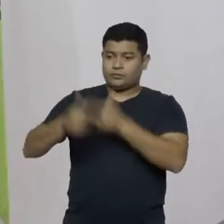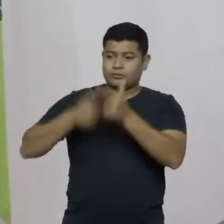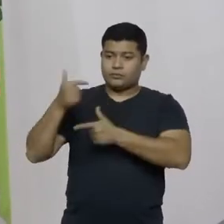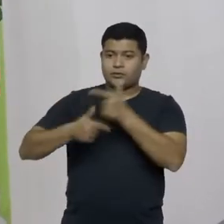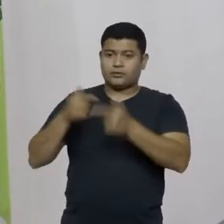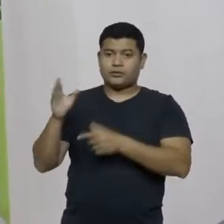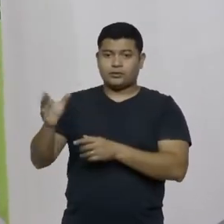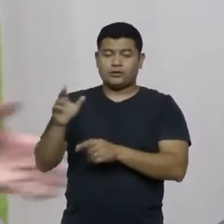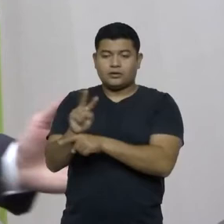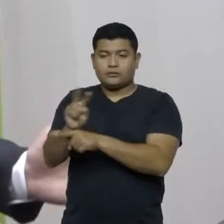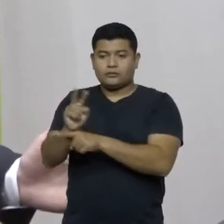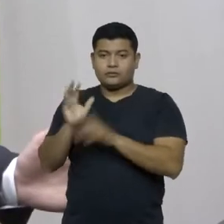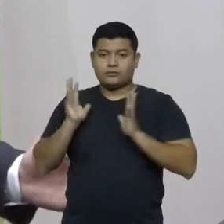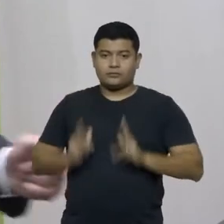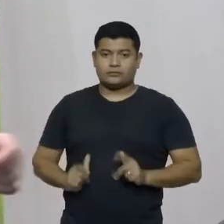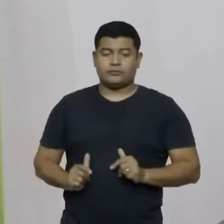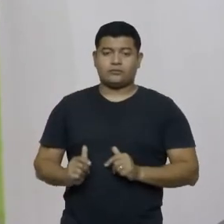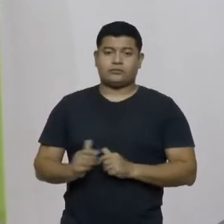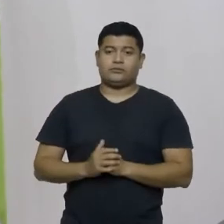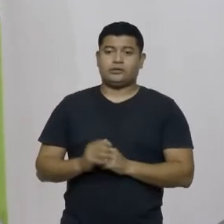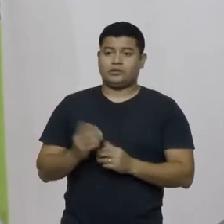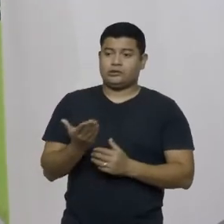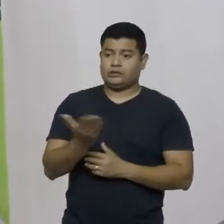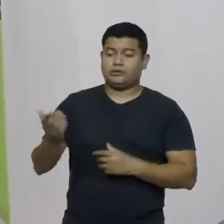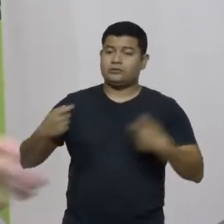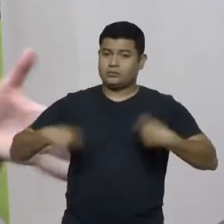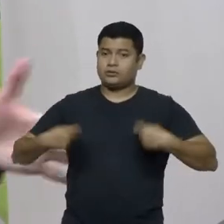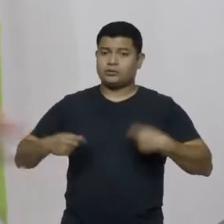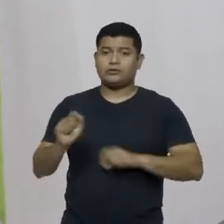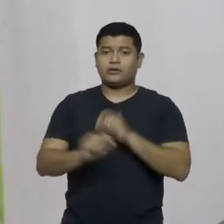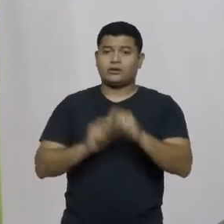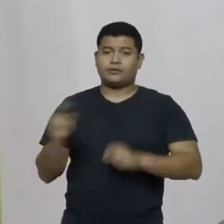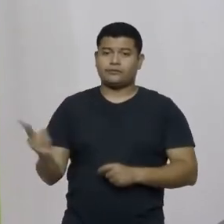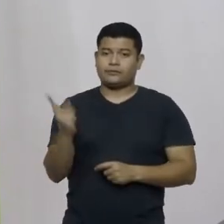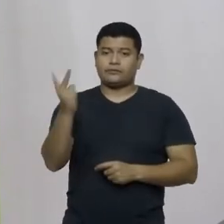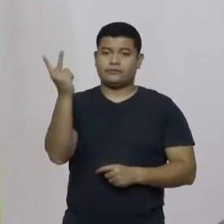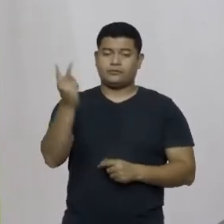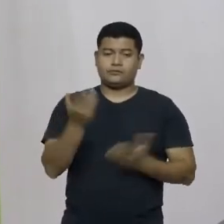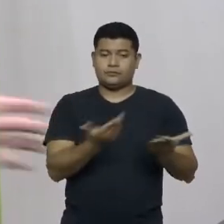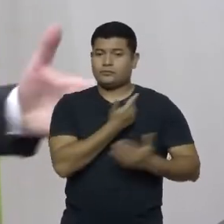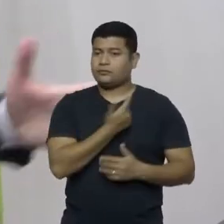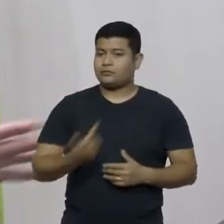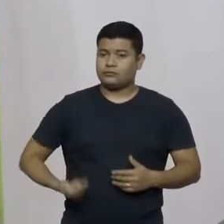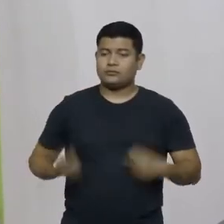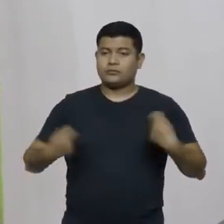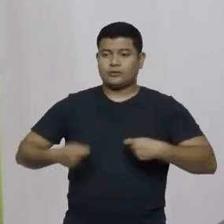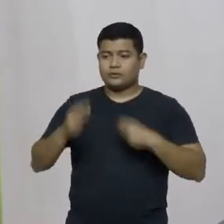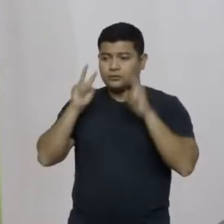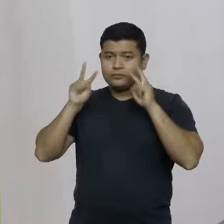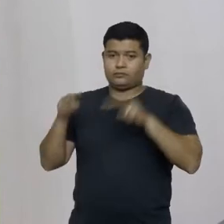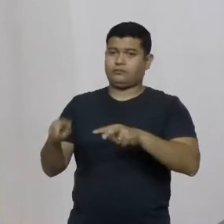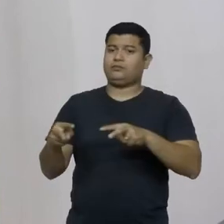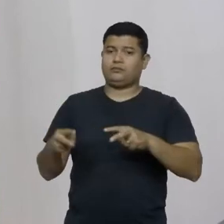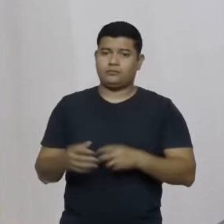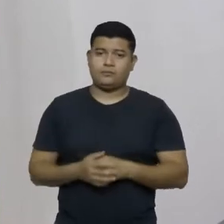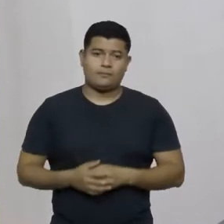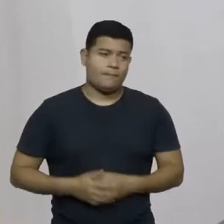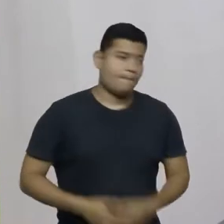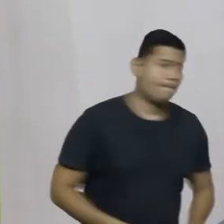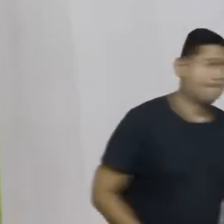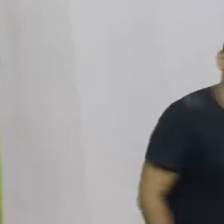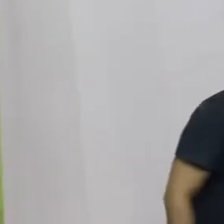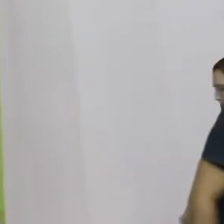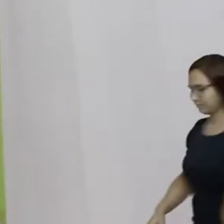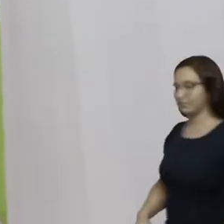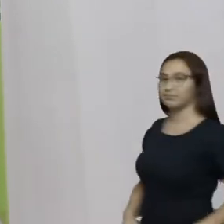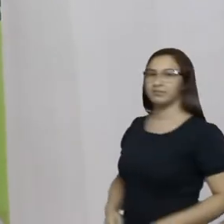sanitárias e esse pessoal precisa ser valorizado e o governo precisa olhar por isso nosso pedido realmente